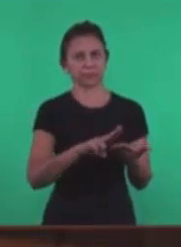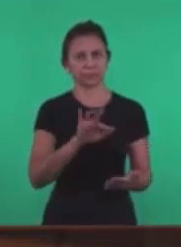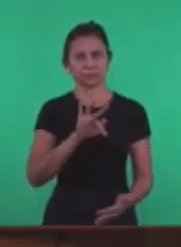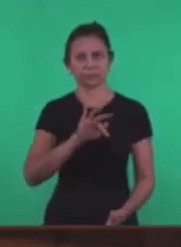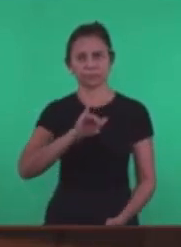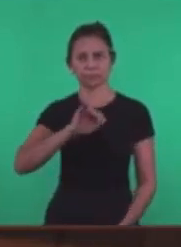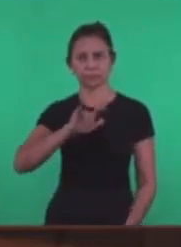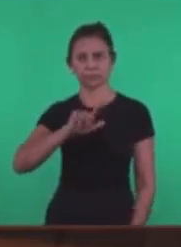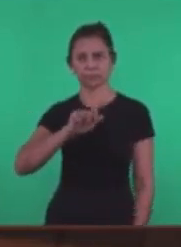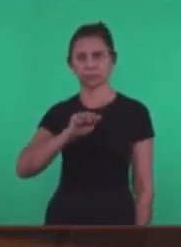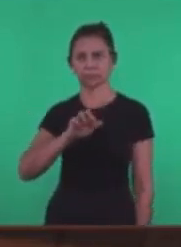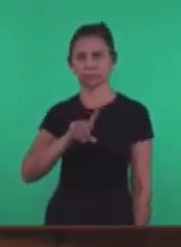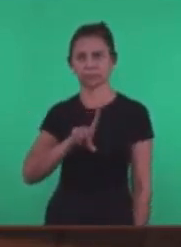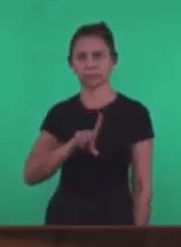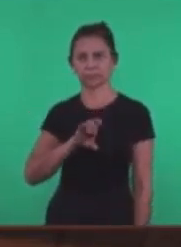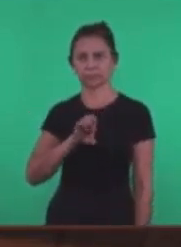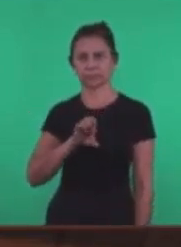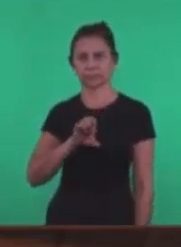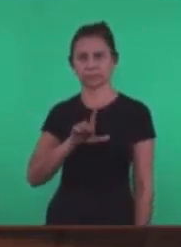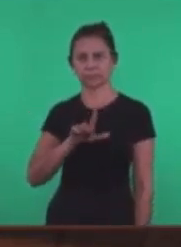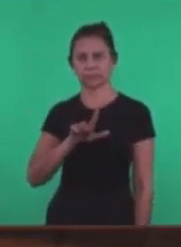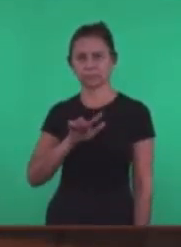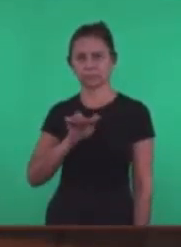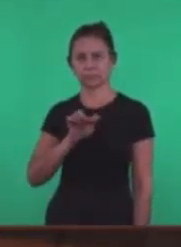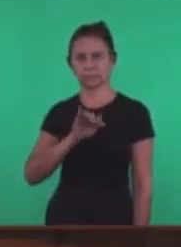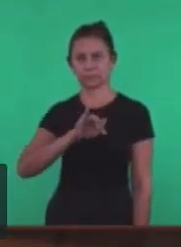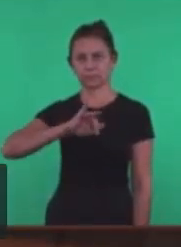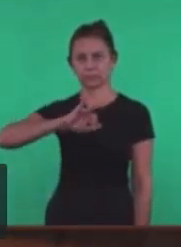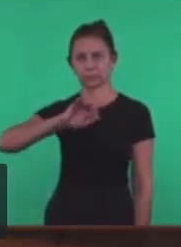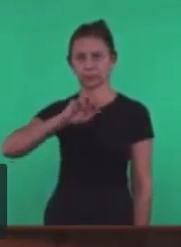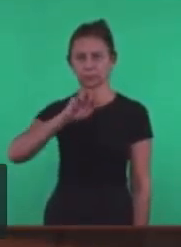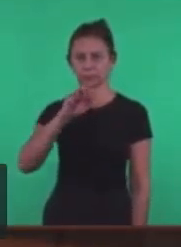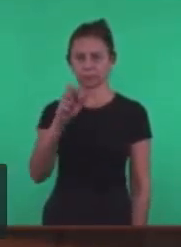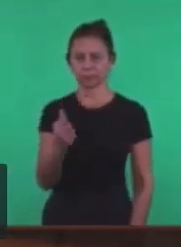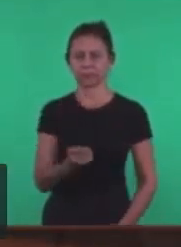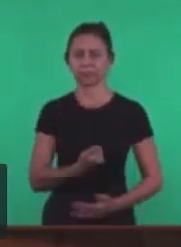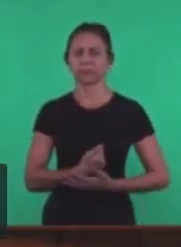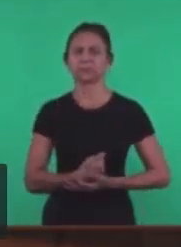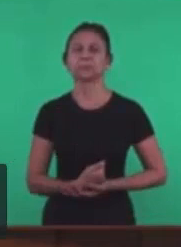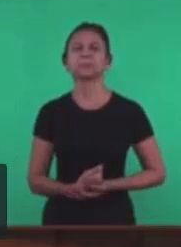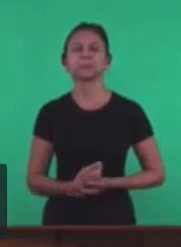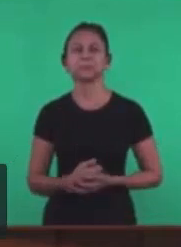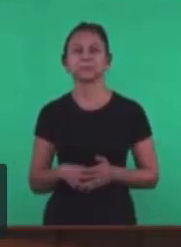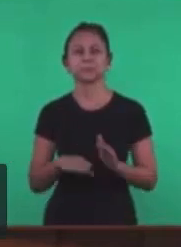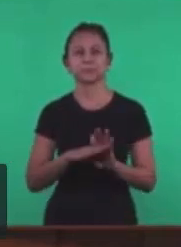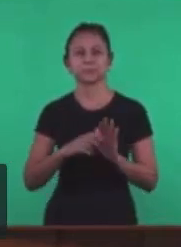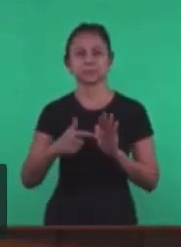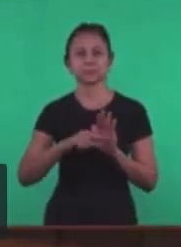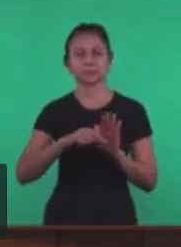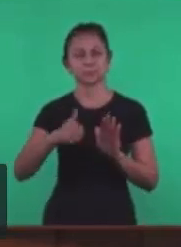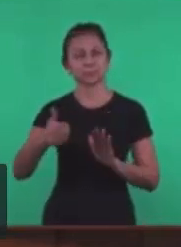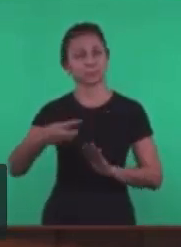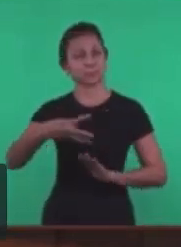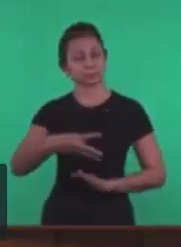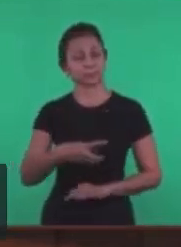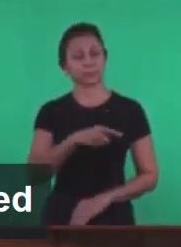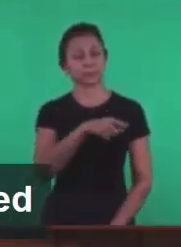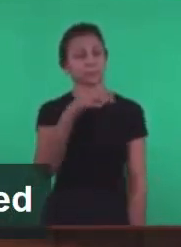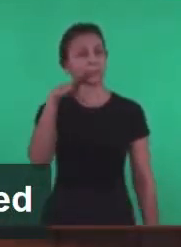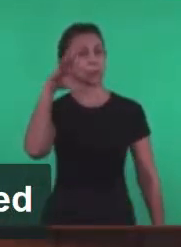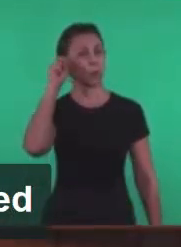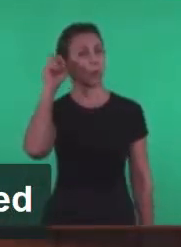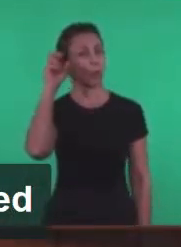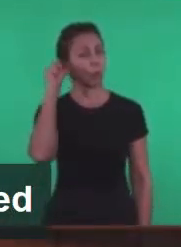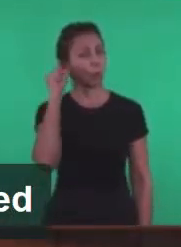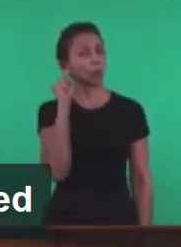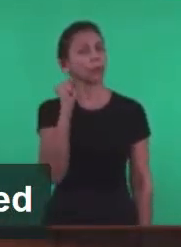Capítulo 3 Ainda E vamos ler O versículo 13 Diz assim O versículo 13 Quem tem ouvidos Ouça O